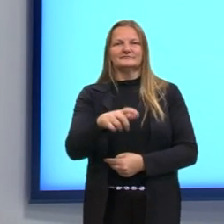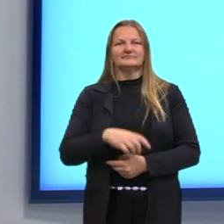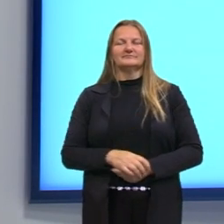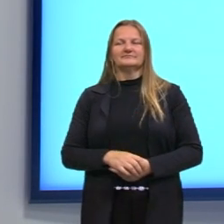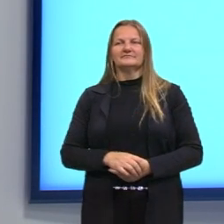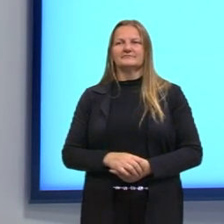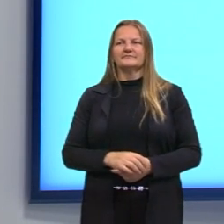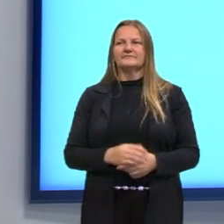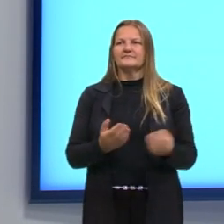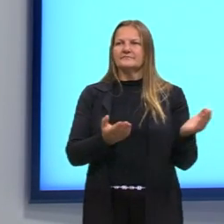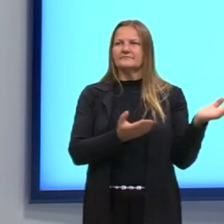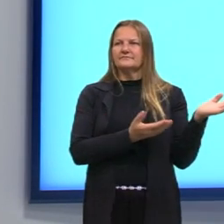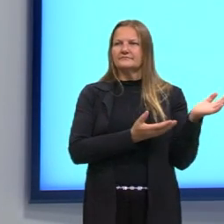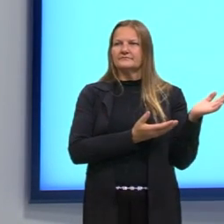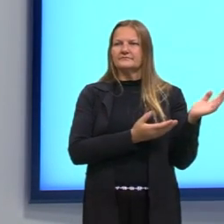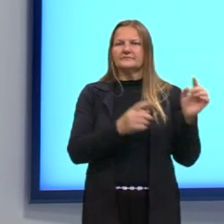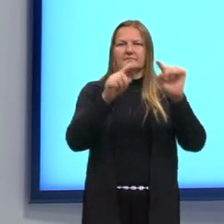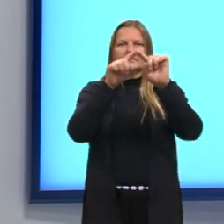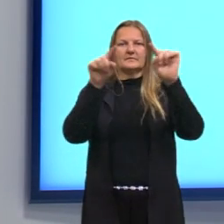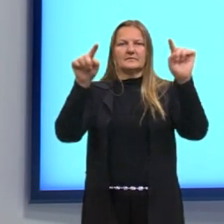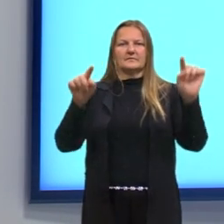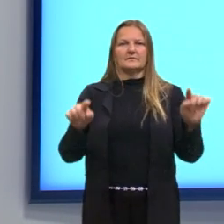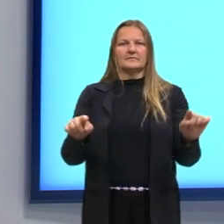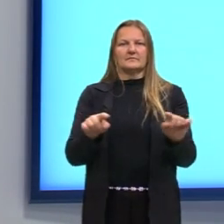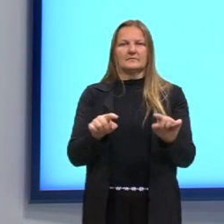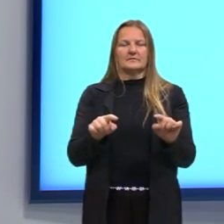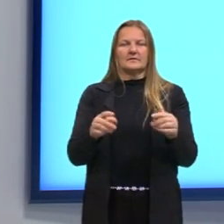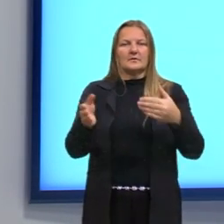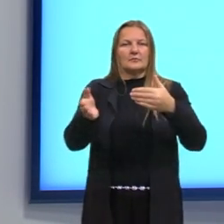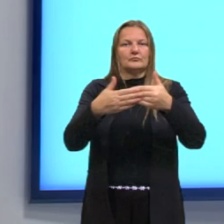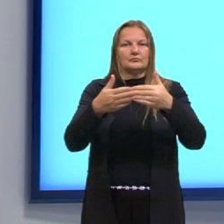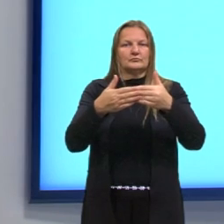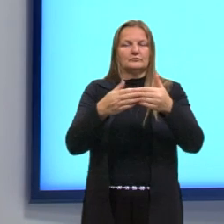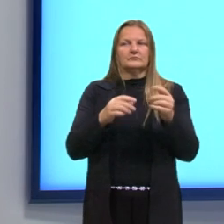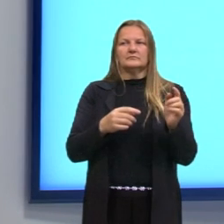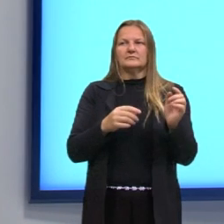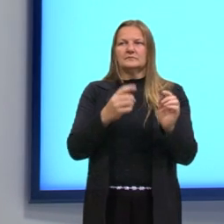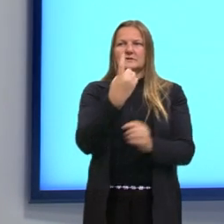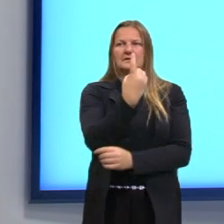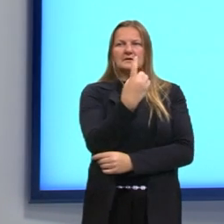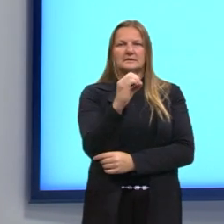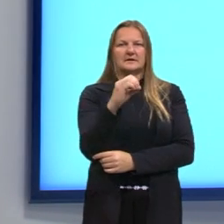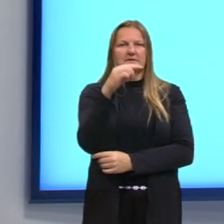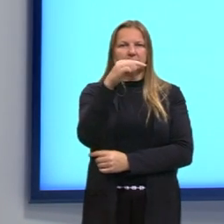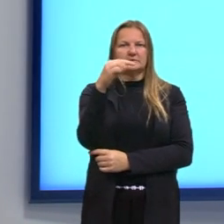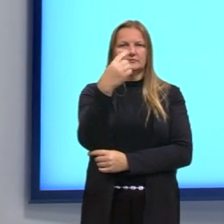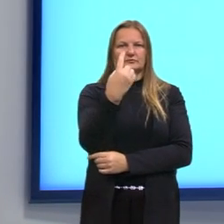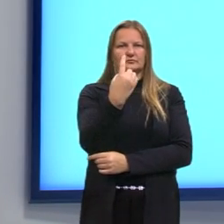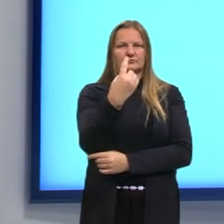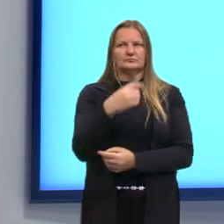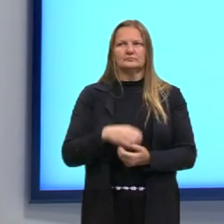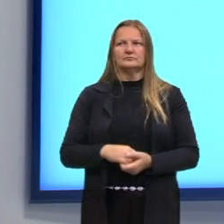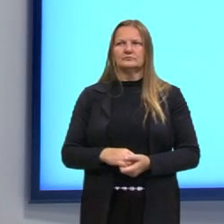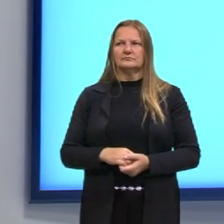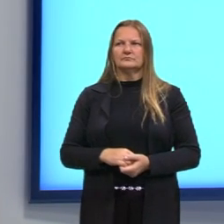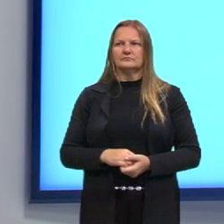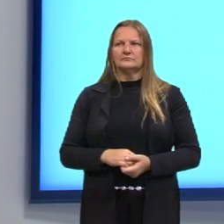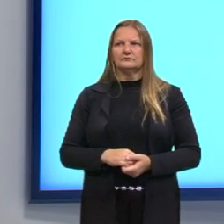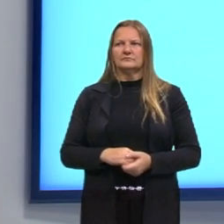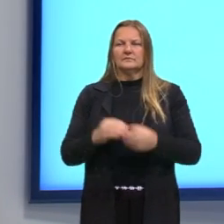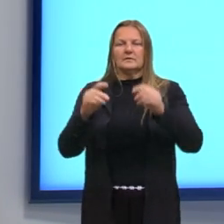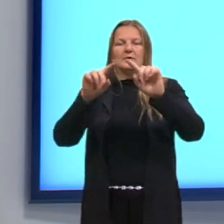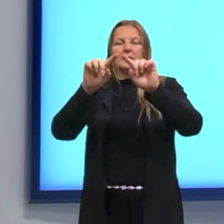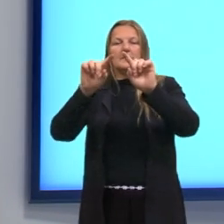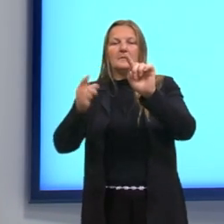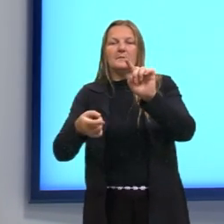ficaria o seguinte. Aqui, o colchete, conjunto fechado em 10 elevado a menos 1. E o conjunto